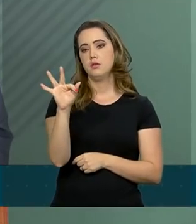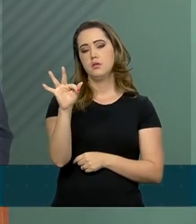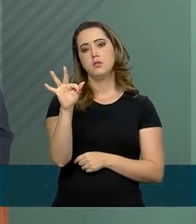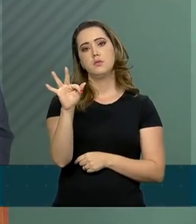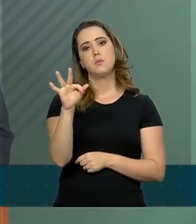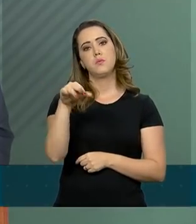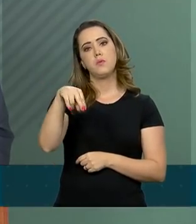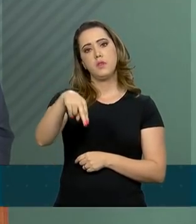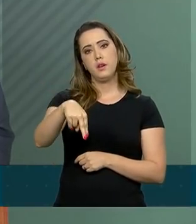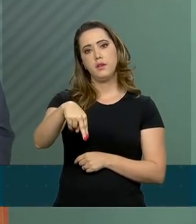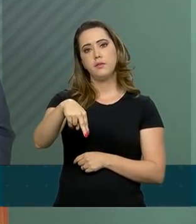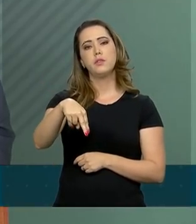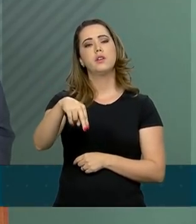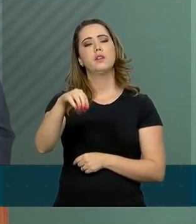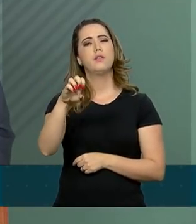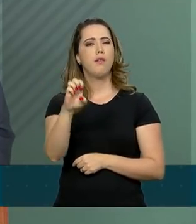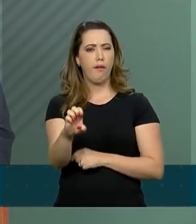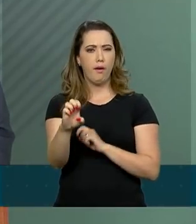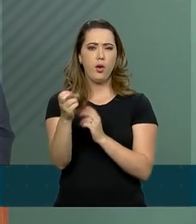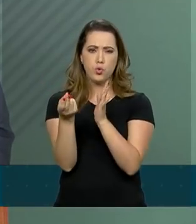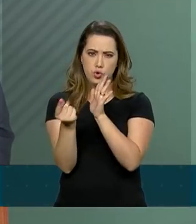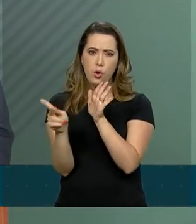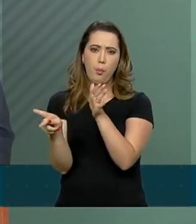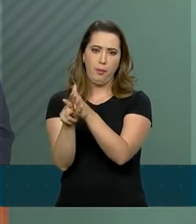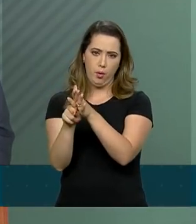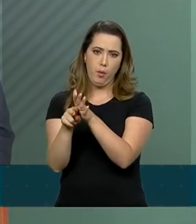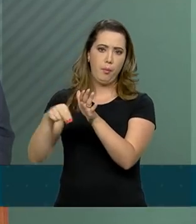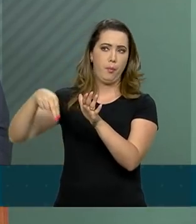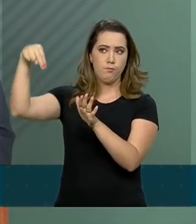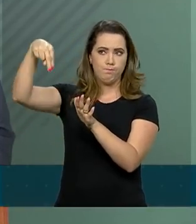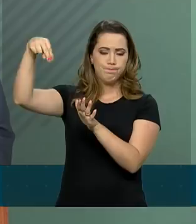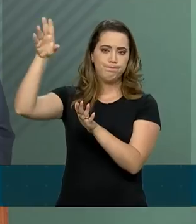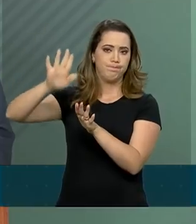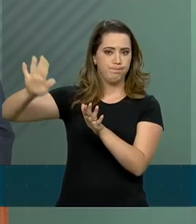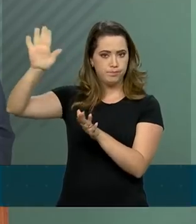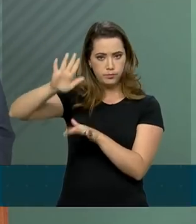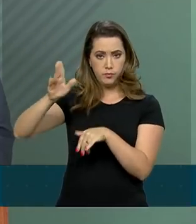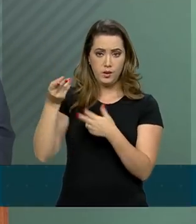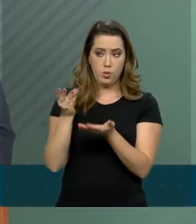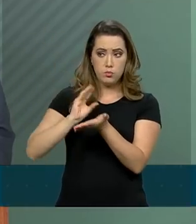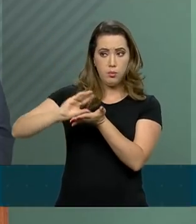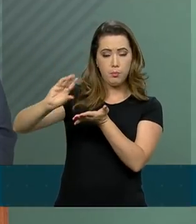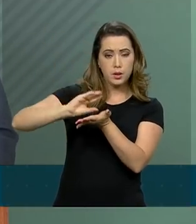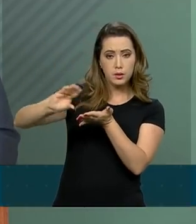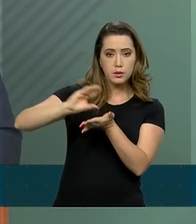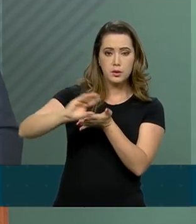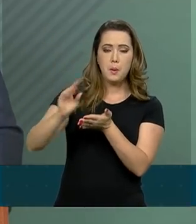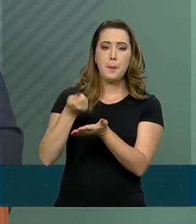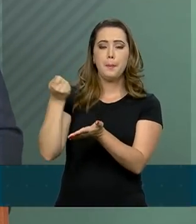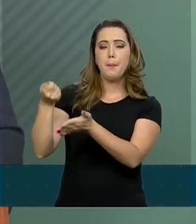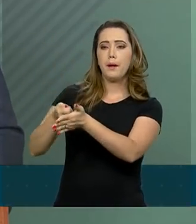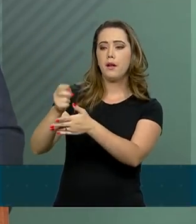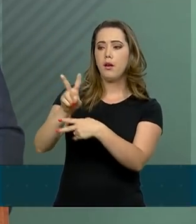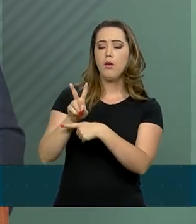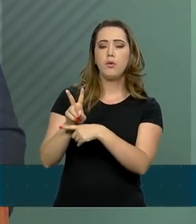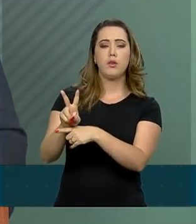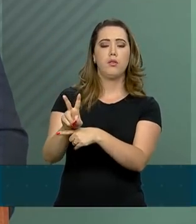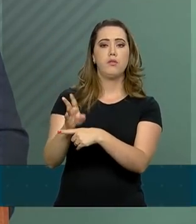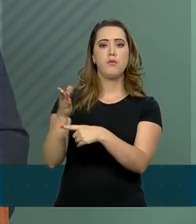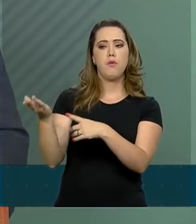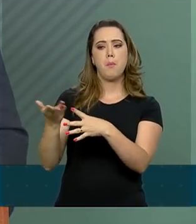FNE, cujos recursos serão aplicados em financiamentos na